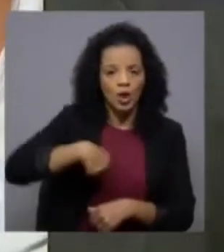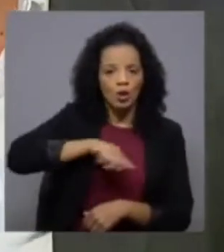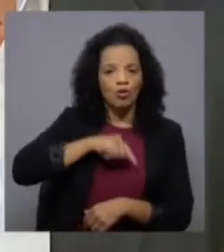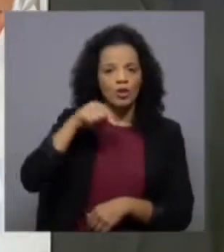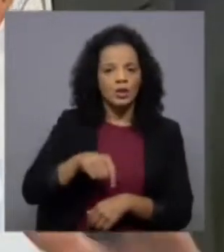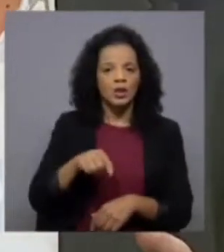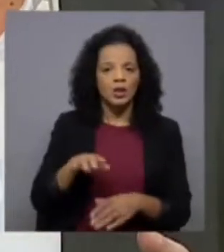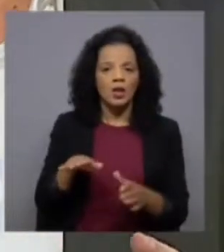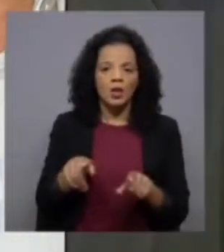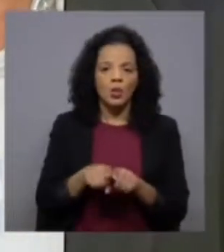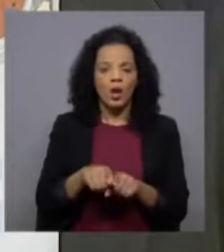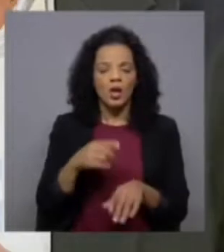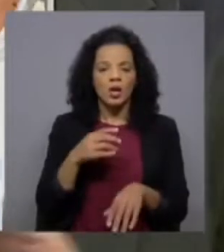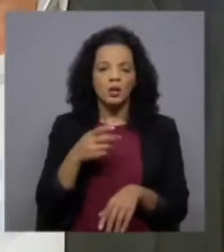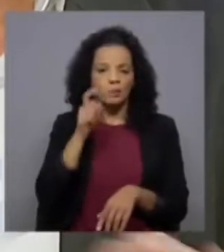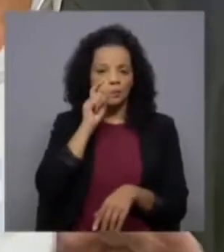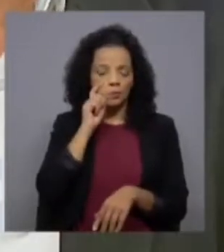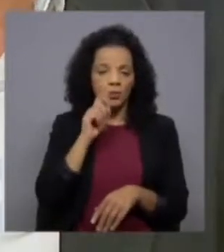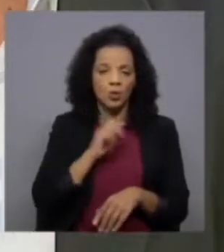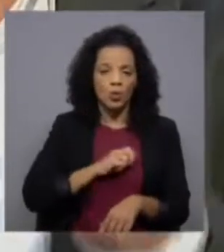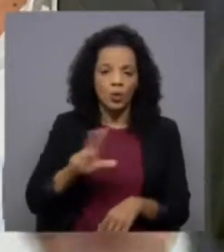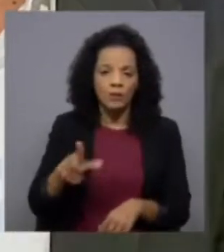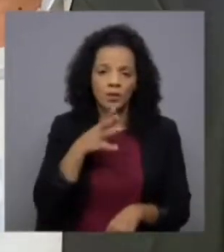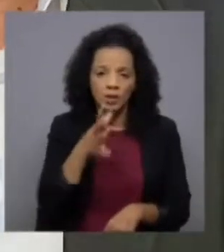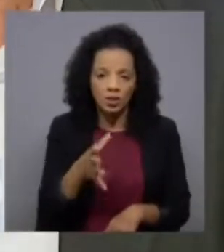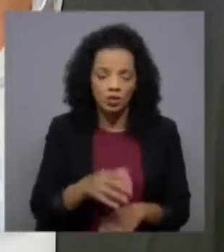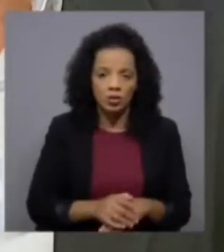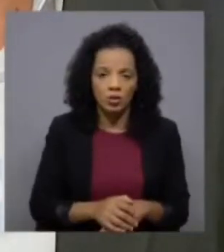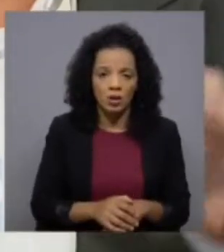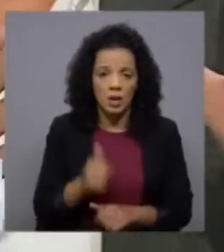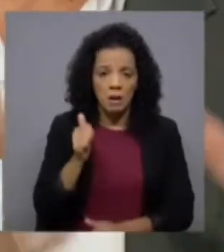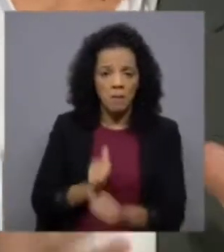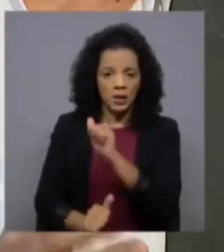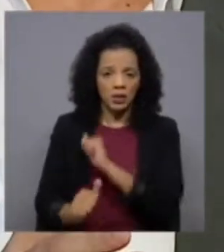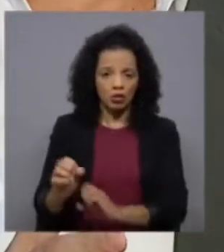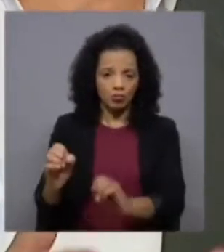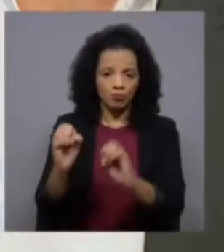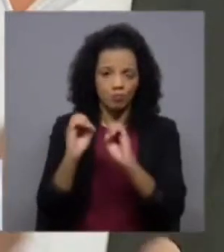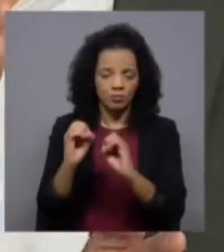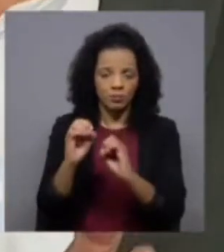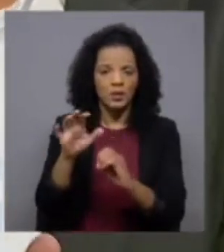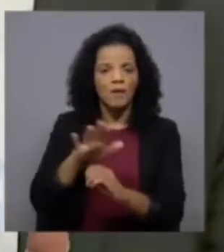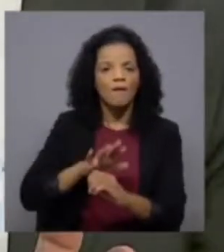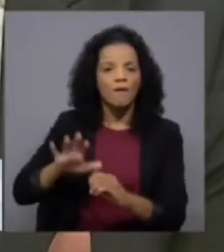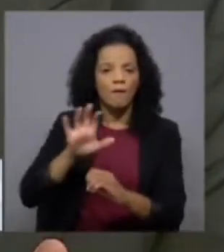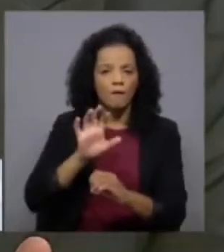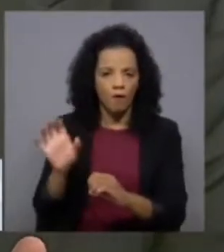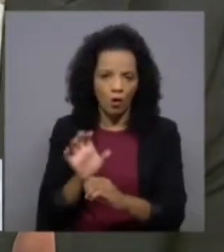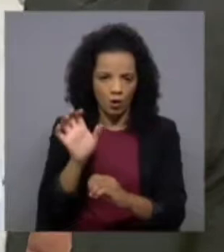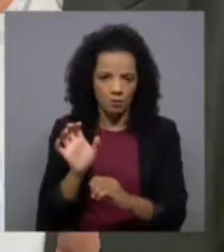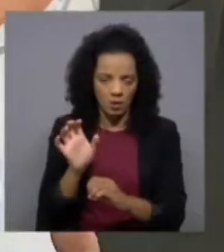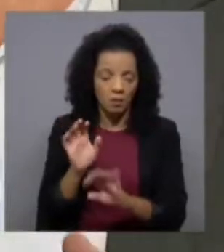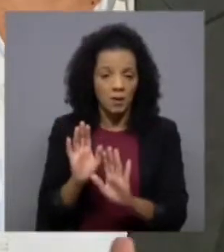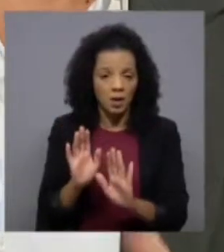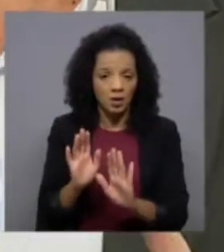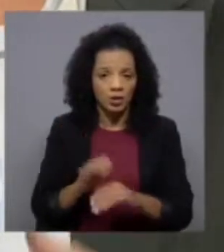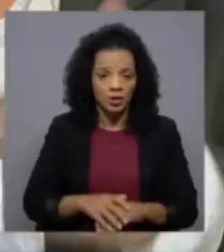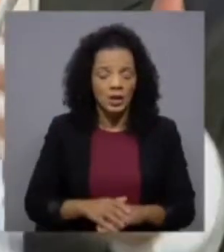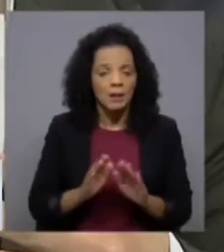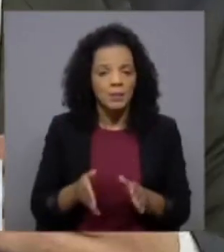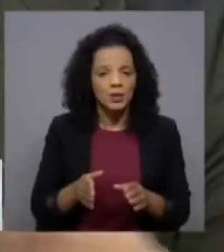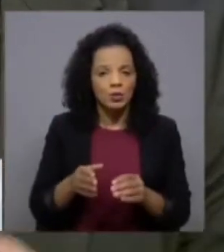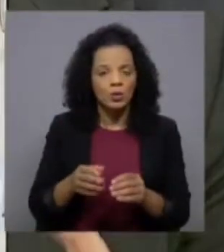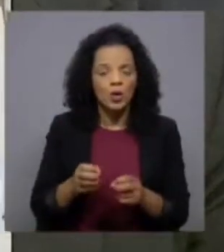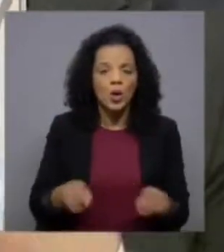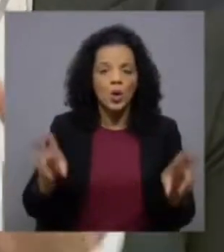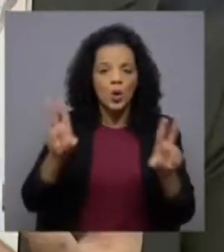uma rede de segurança o que o livro diz é nem um recuo de um milímetro sequer neste Estado social clássico mas é preciso ter algo